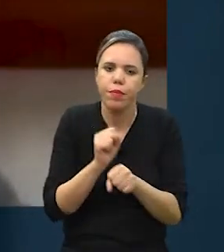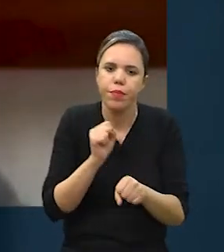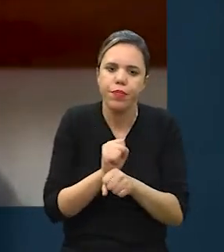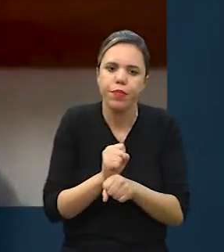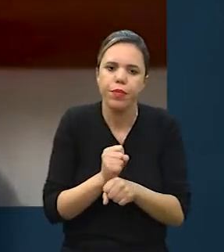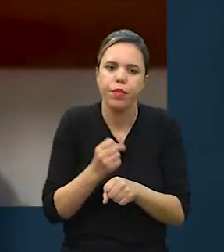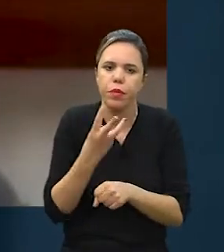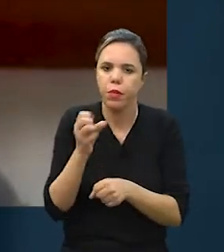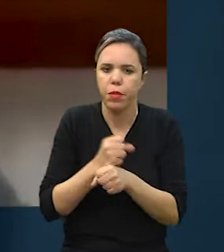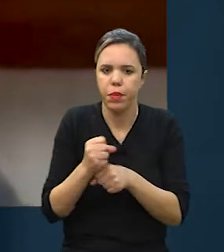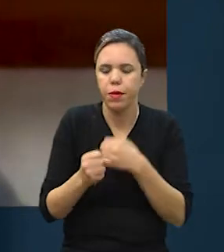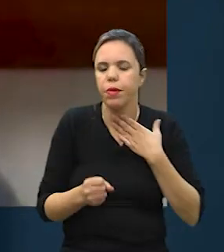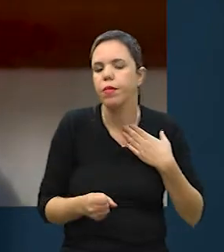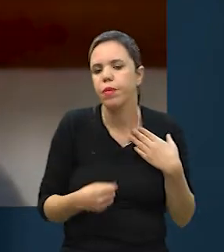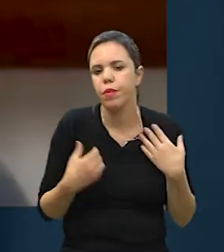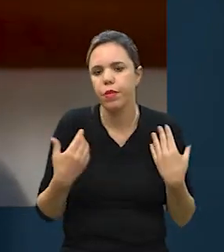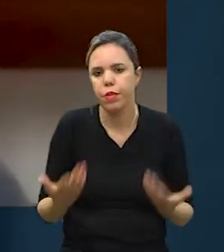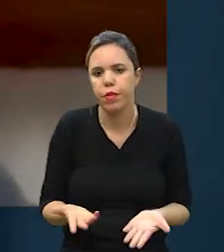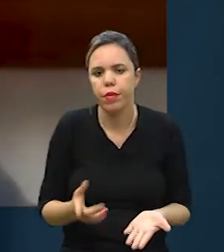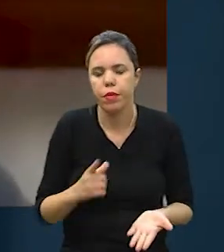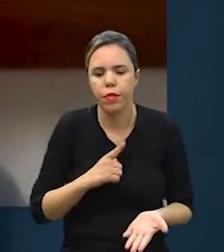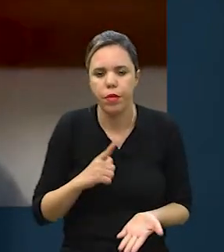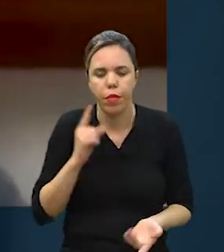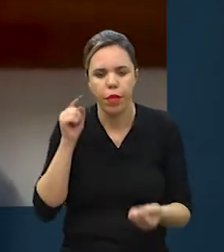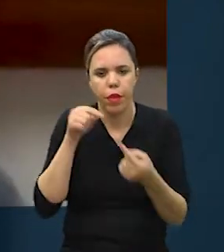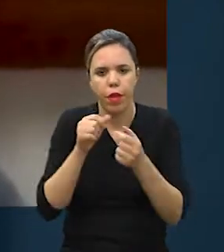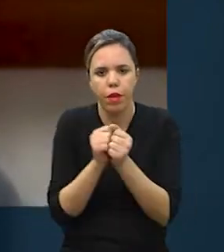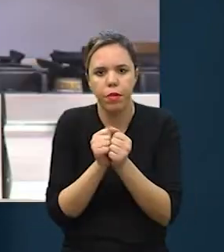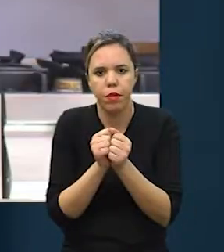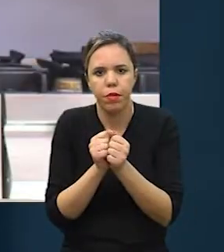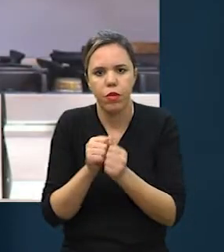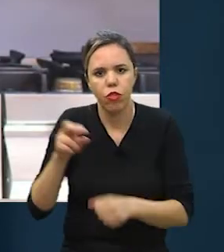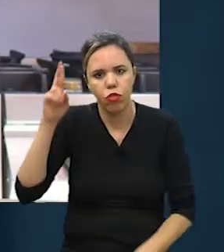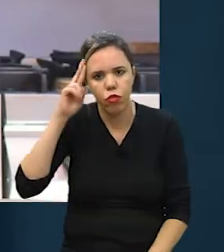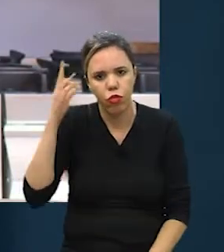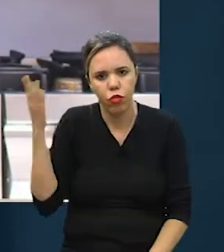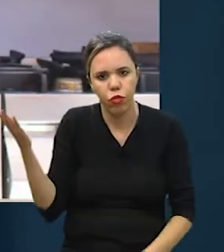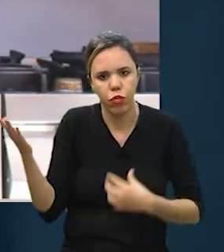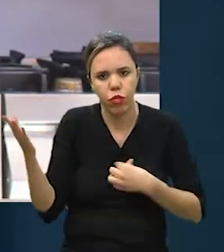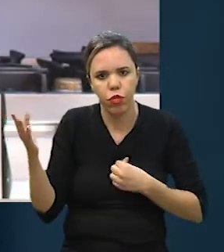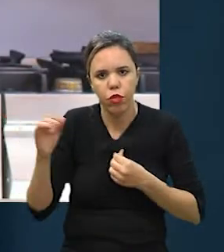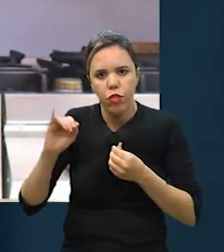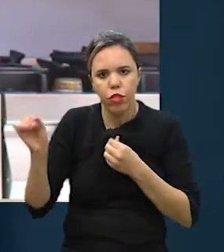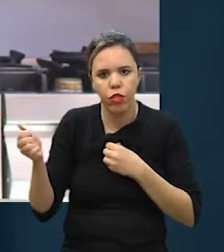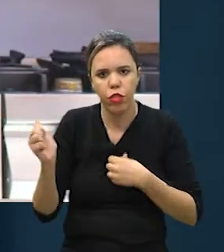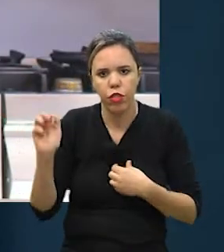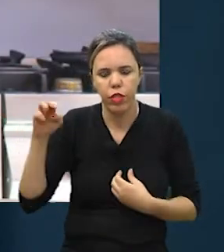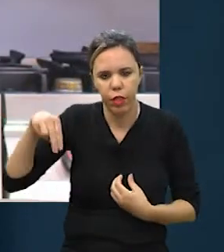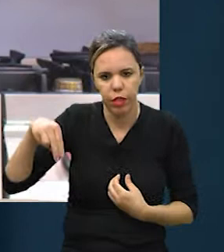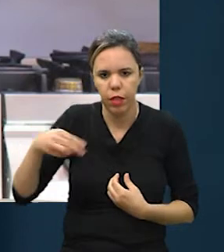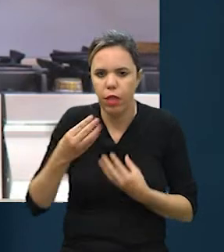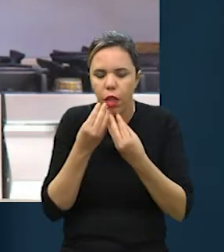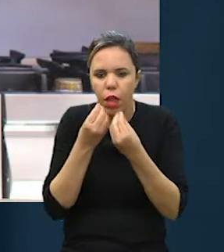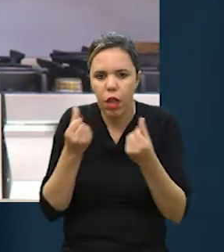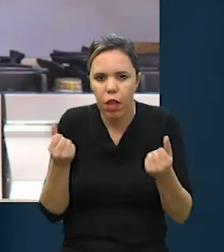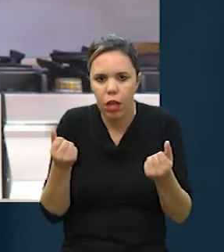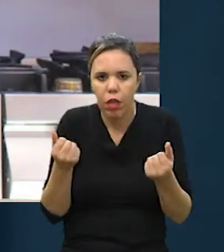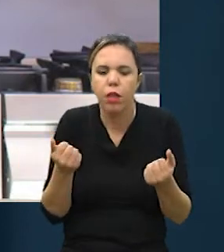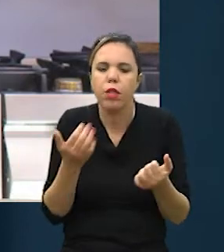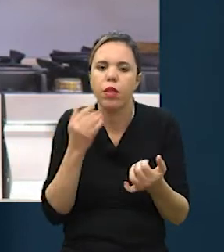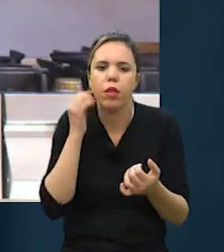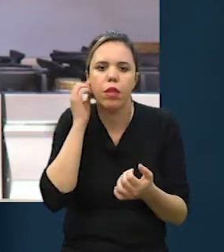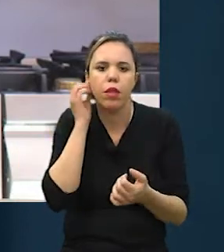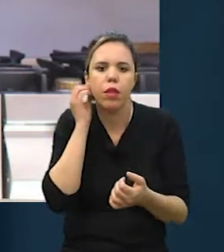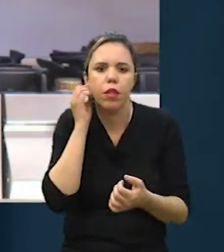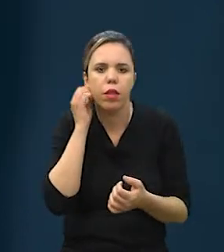estagnada nos últimos 30 anos. Tivemos a ideia, junto com o chefe Eric Jacquin, para trazer esse sabor, trazer esse